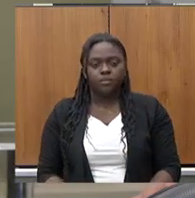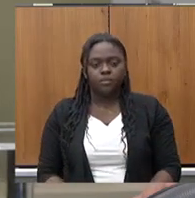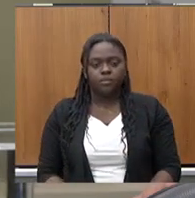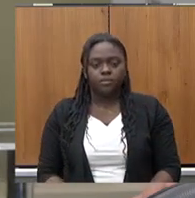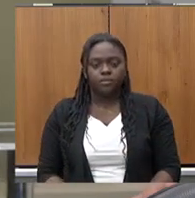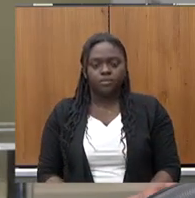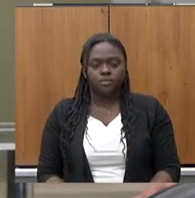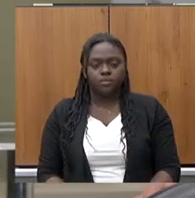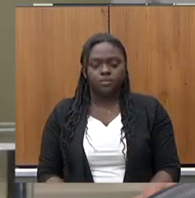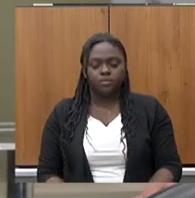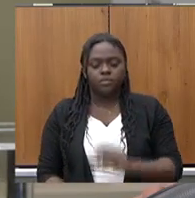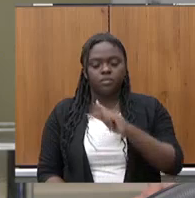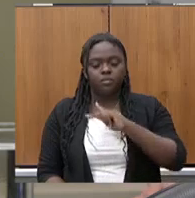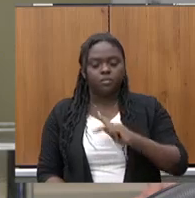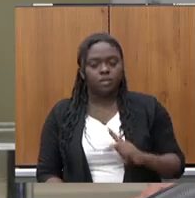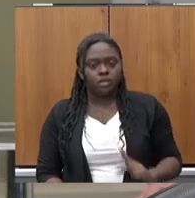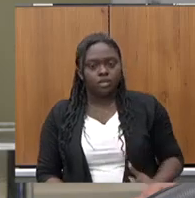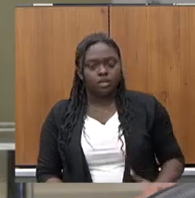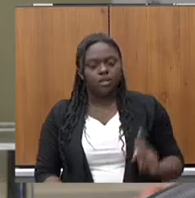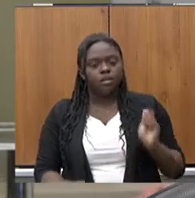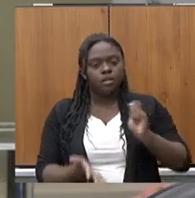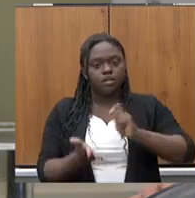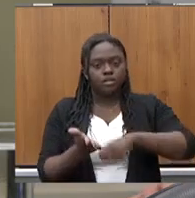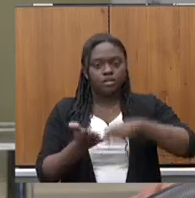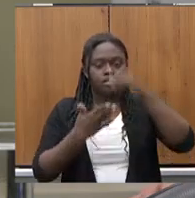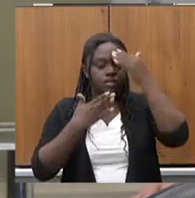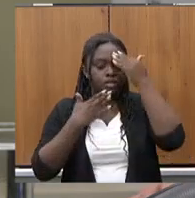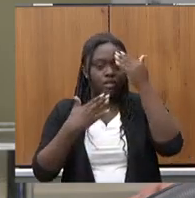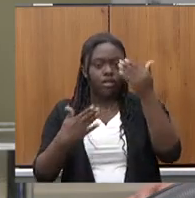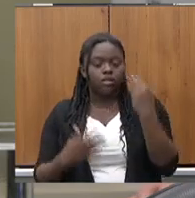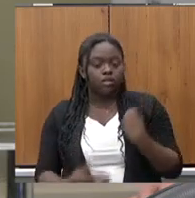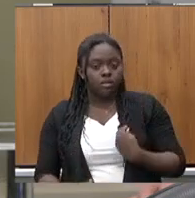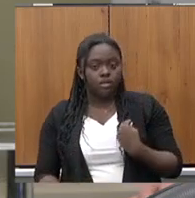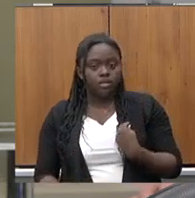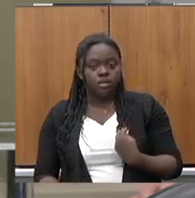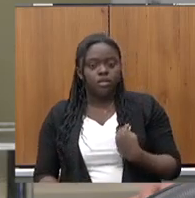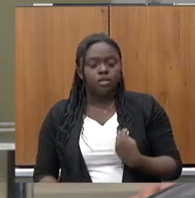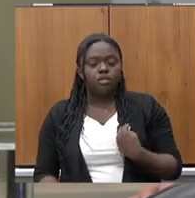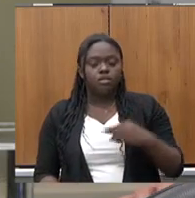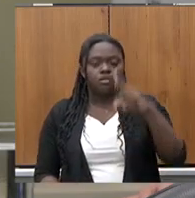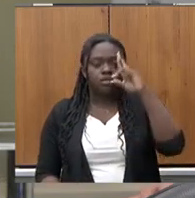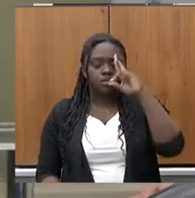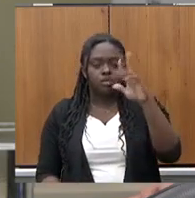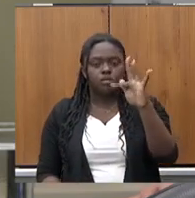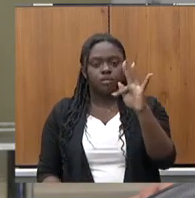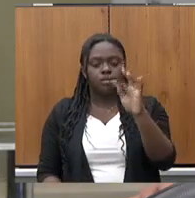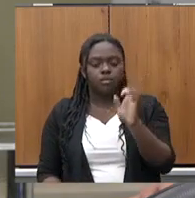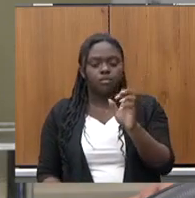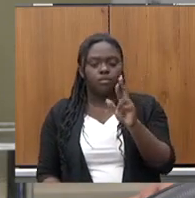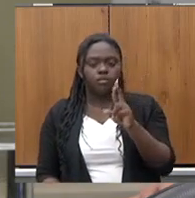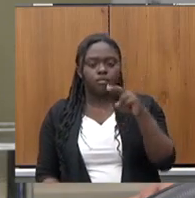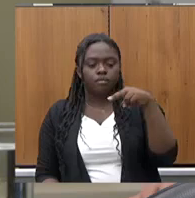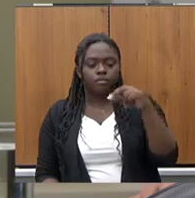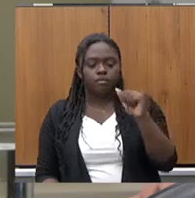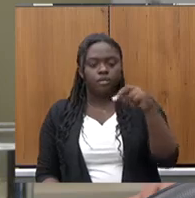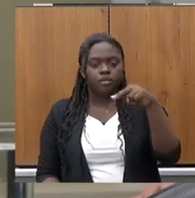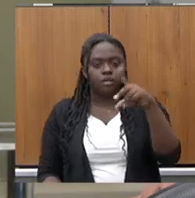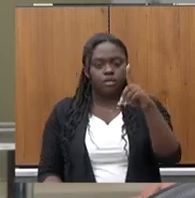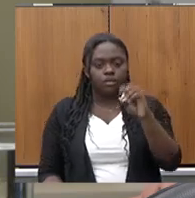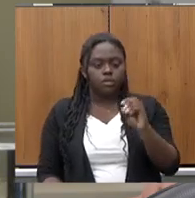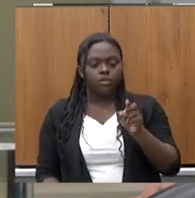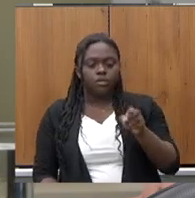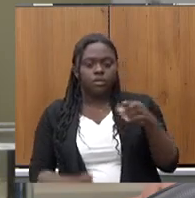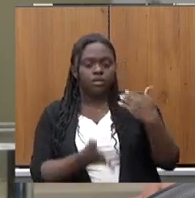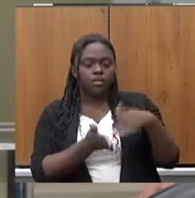A presidência registra e agradece a presença do excelentíssimo senhor Fernando Passal de Avelar, secretário de Estado de